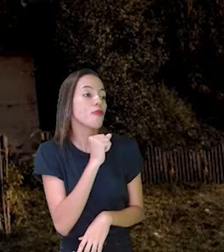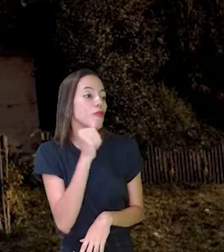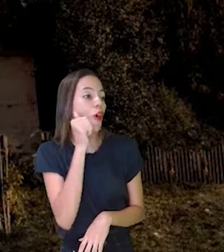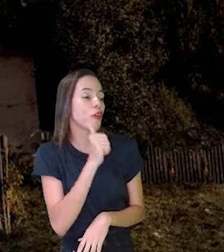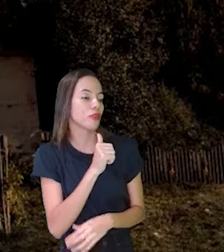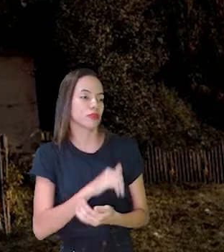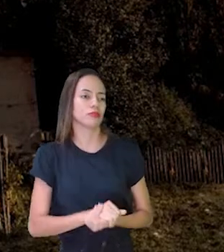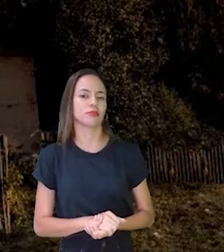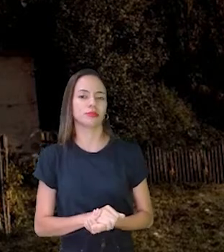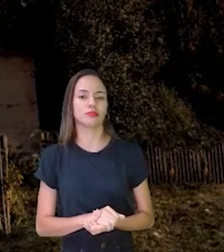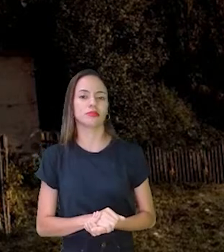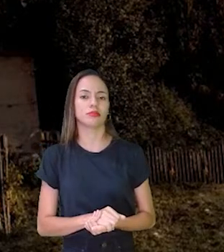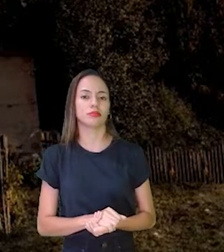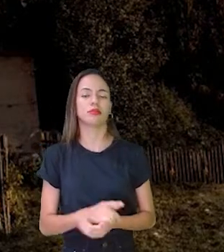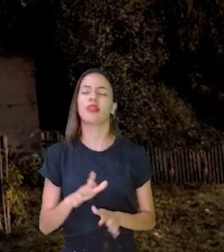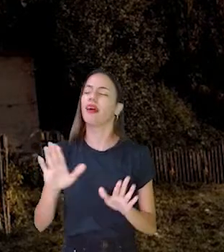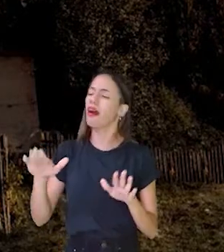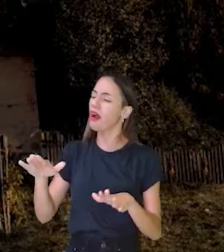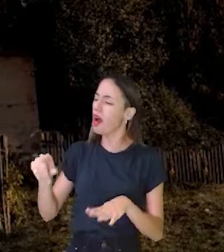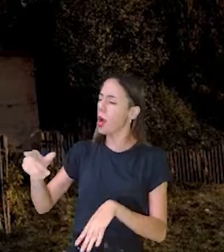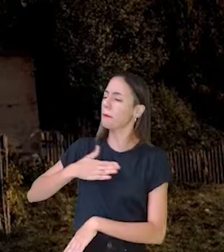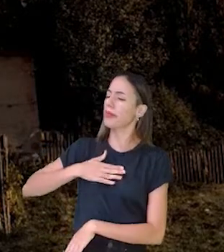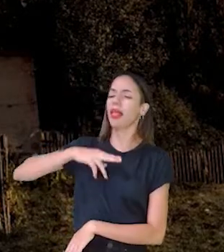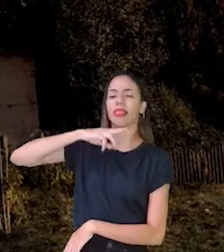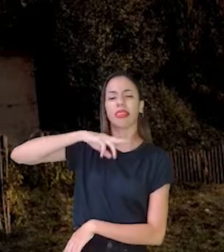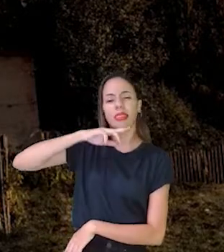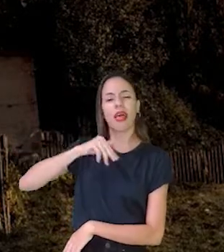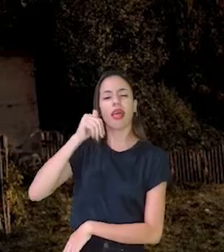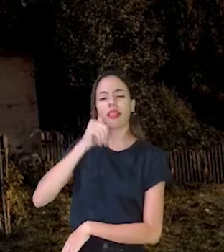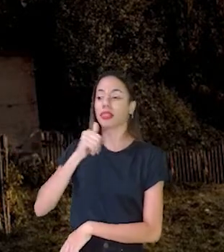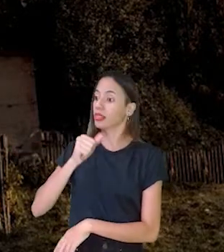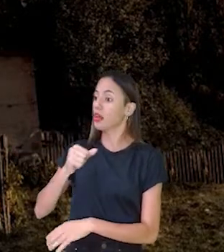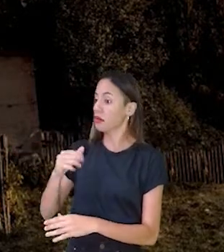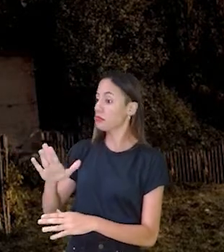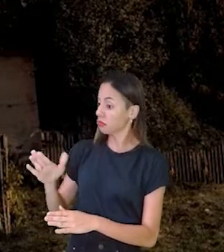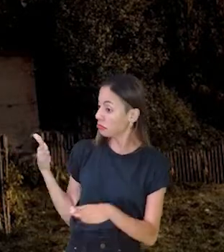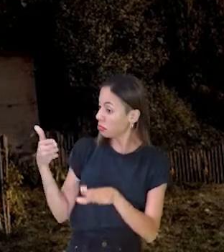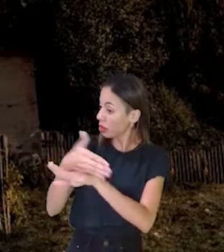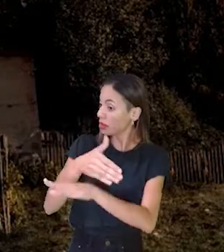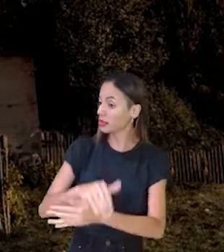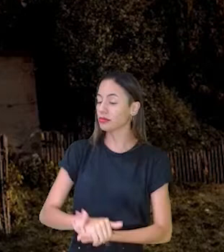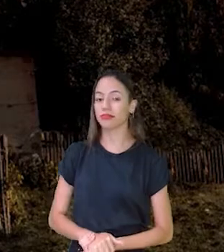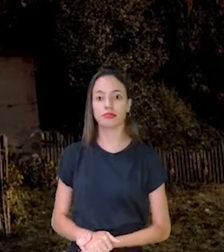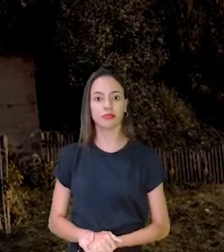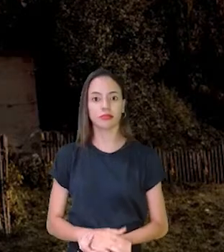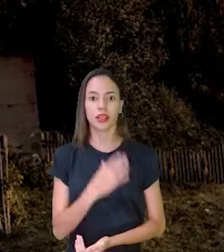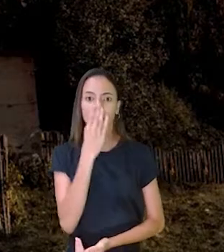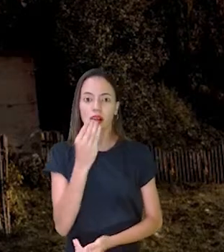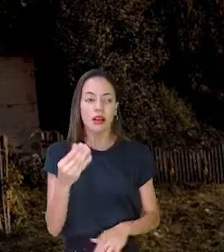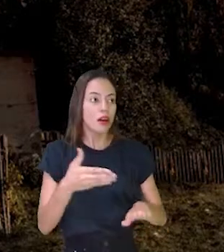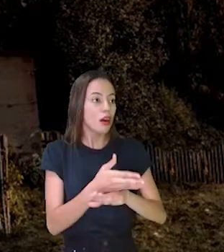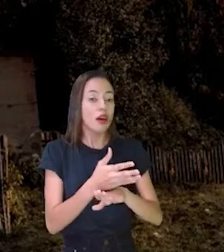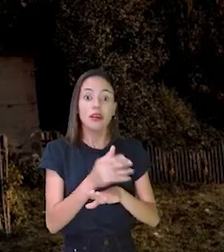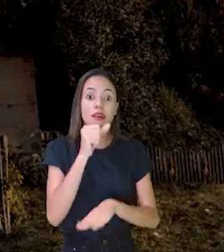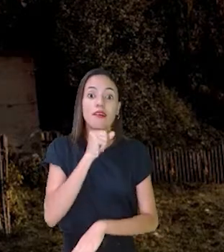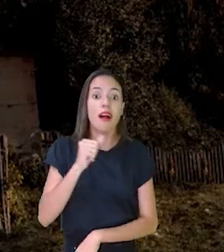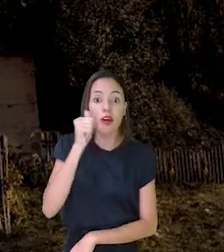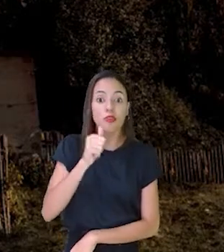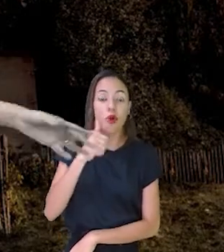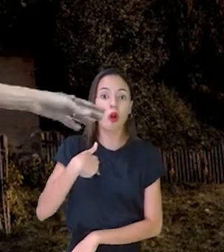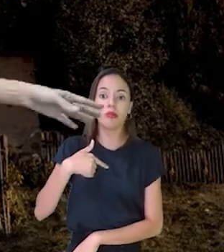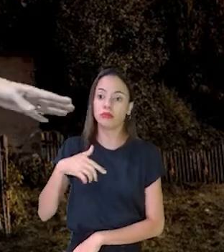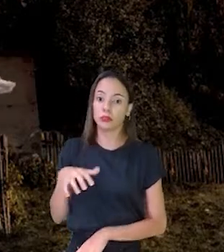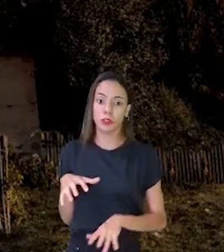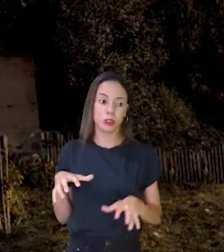Ah, pode entrar, minha netinha E quando ele entrou E a vovó viu aquele lobo enorme